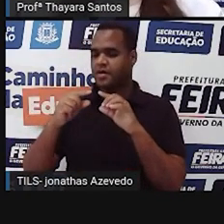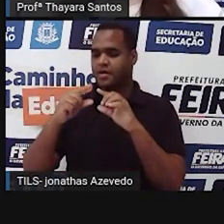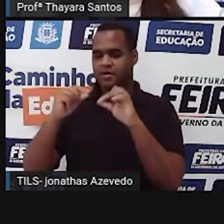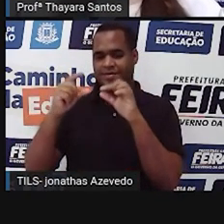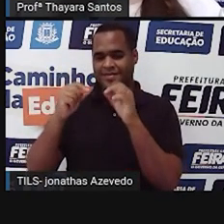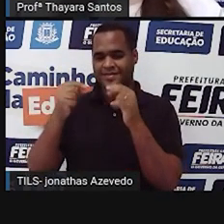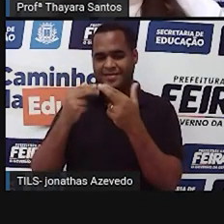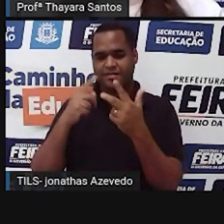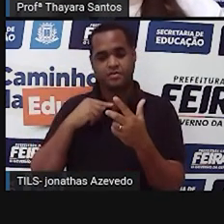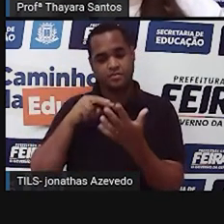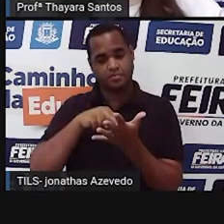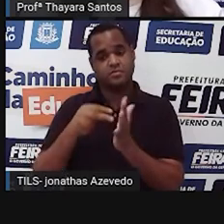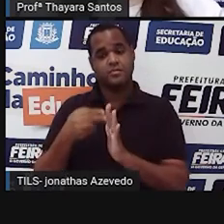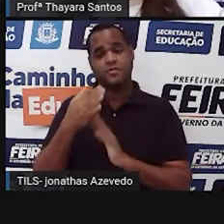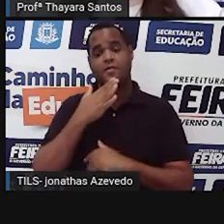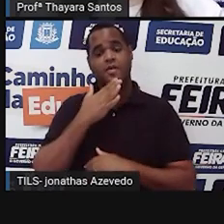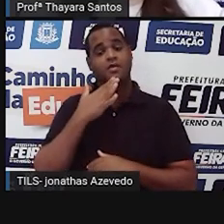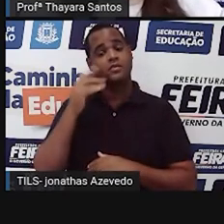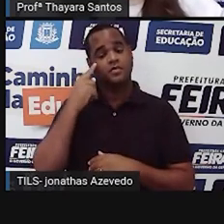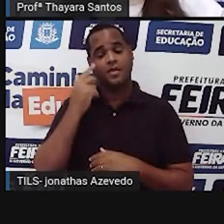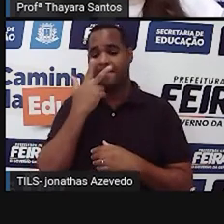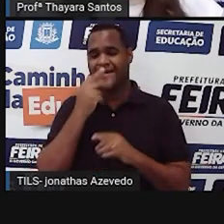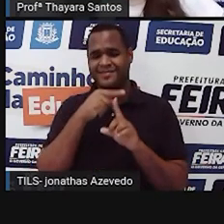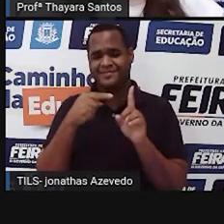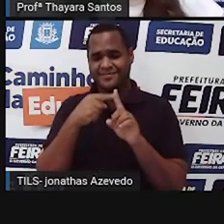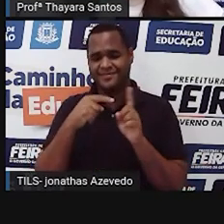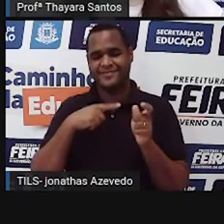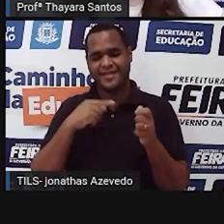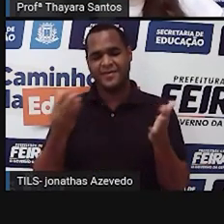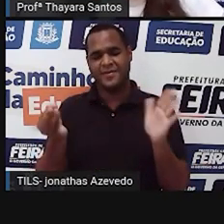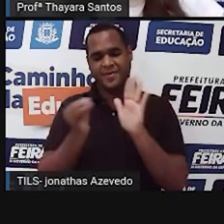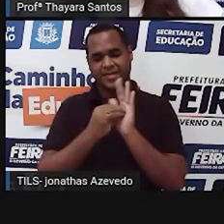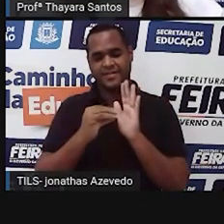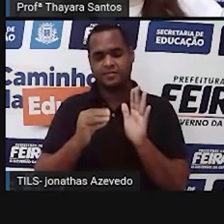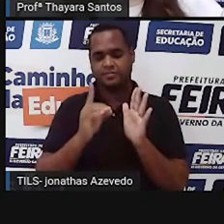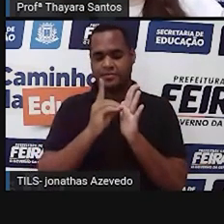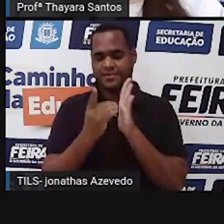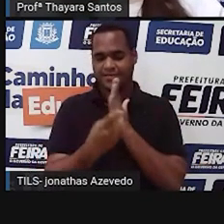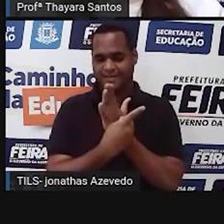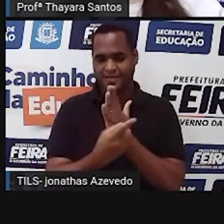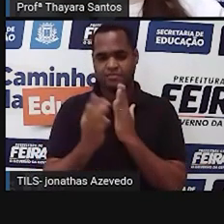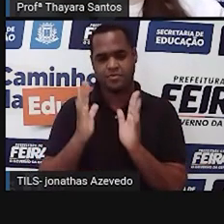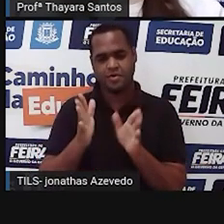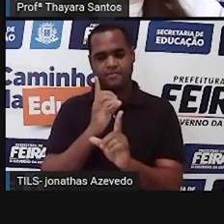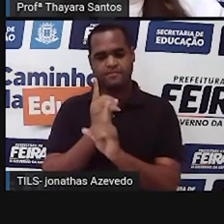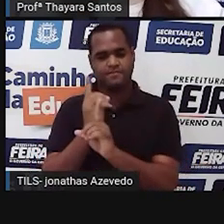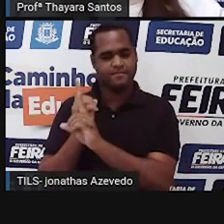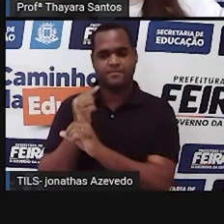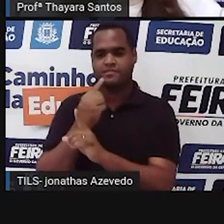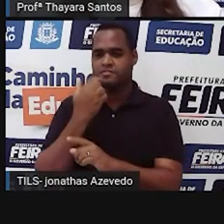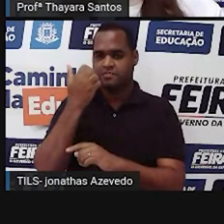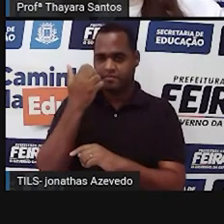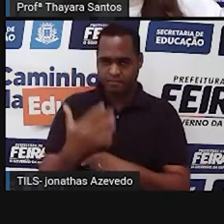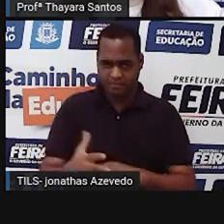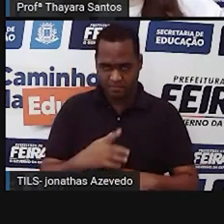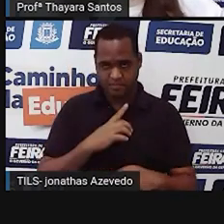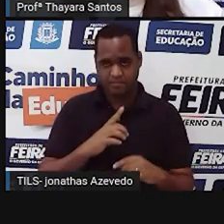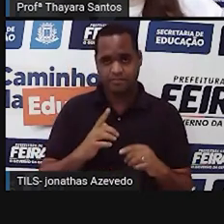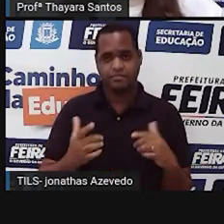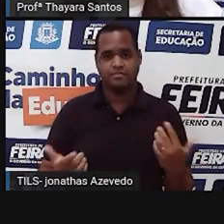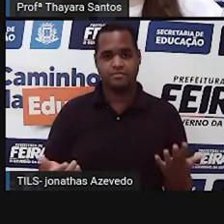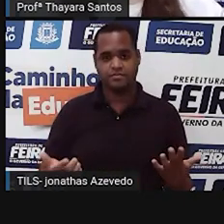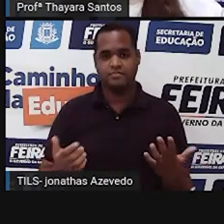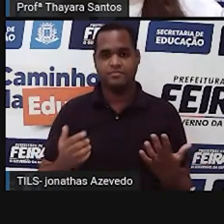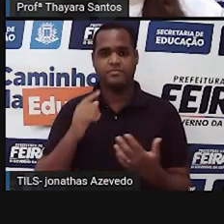menos parecida com essa que eu coloquei aí para vocês. Então, nesse dicionário que eu achei, tinha dizendo o seguinte. Astrologia é uma